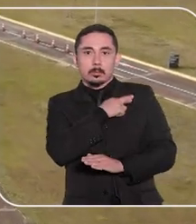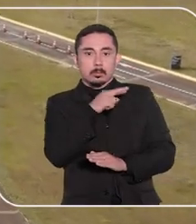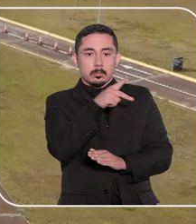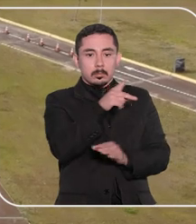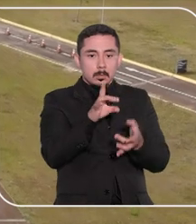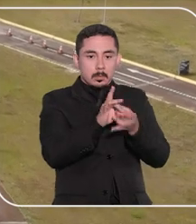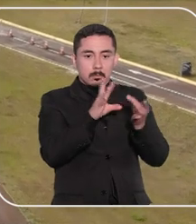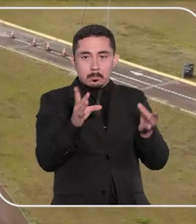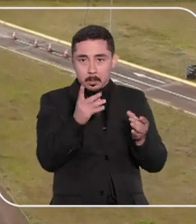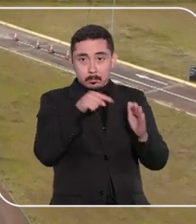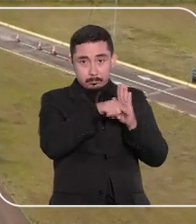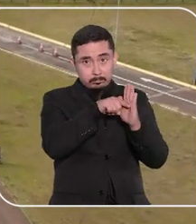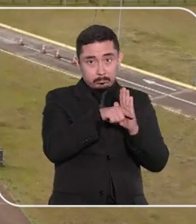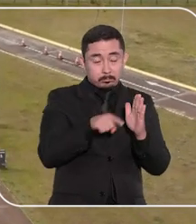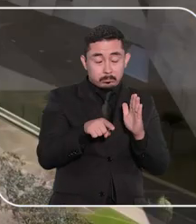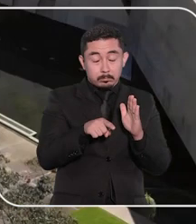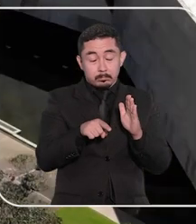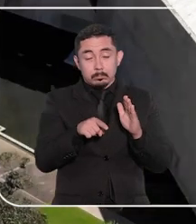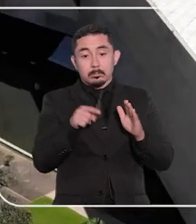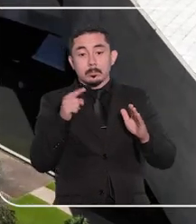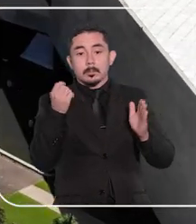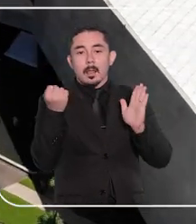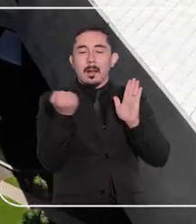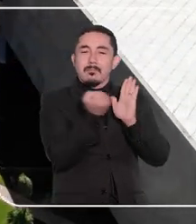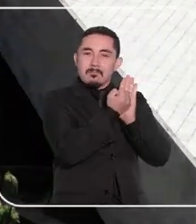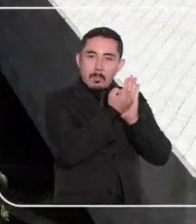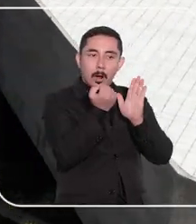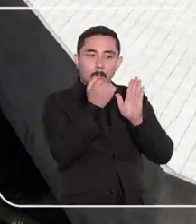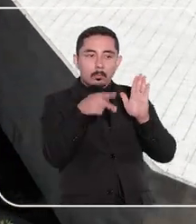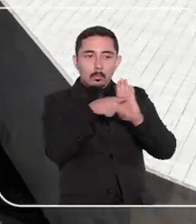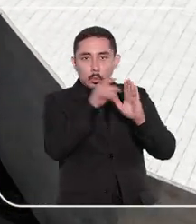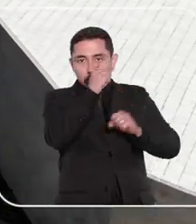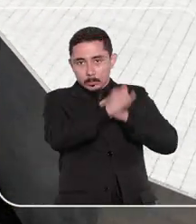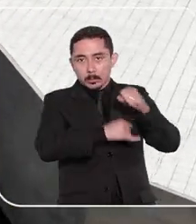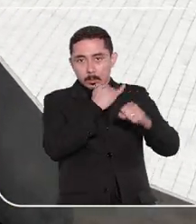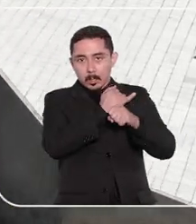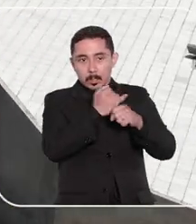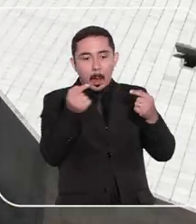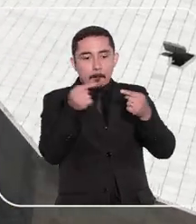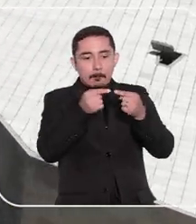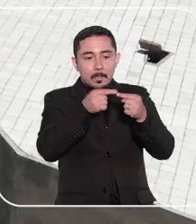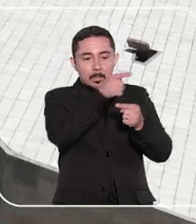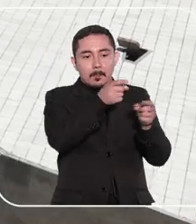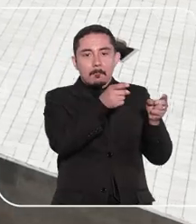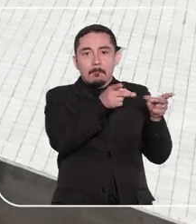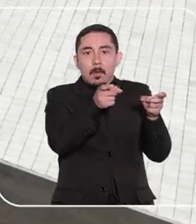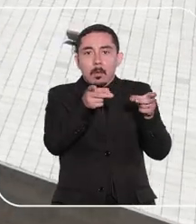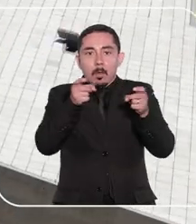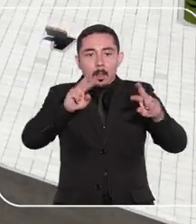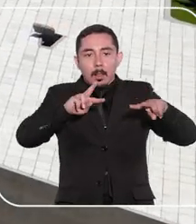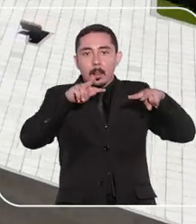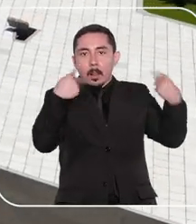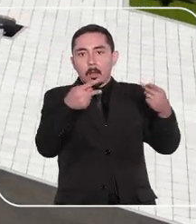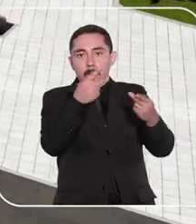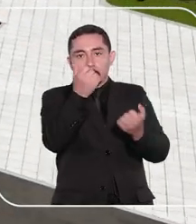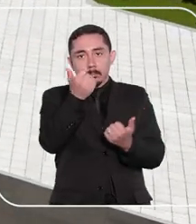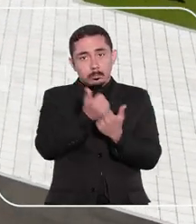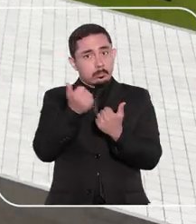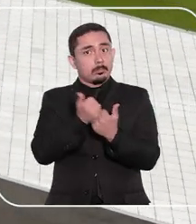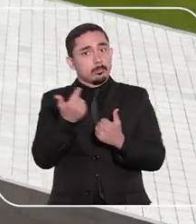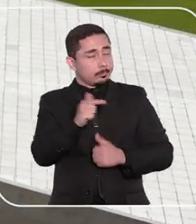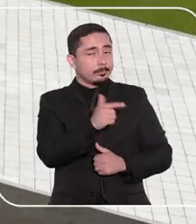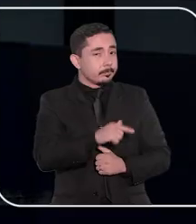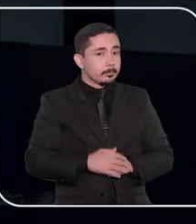responsabilidade do provedor de pesquisa prevista no marco civil da internet não se aplica na comercialização de links